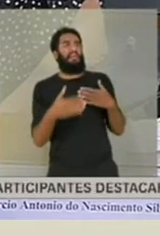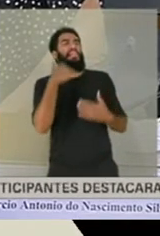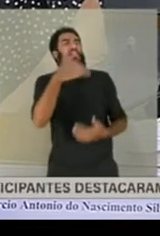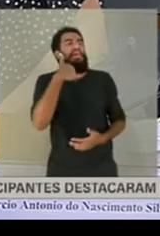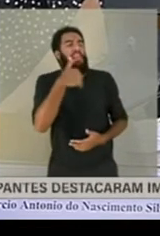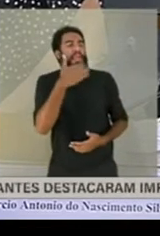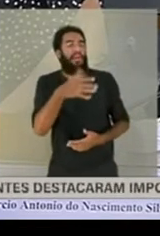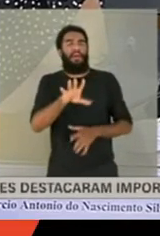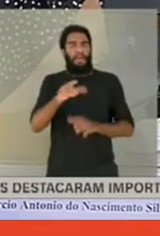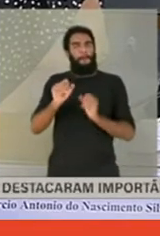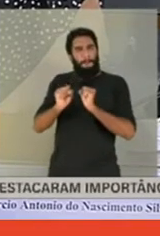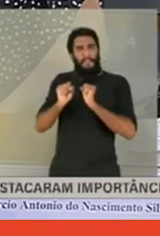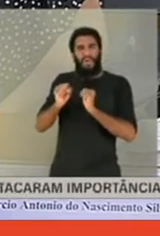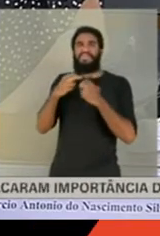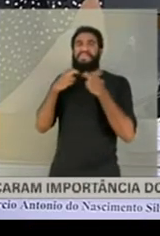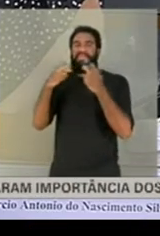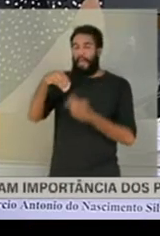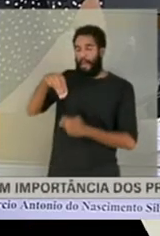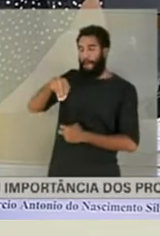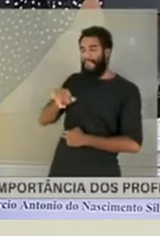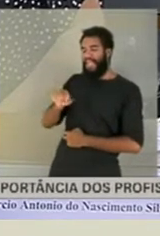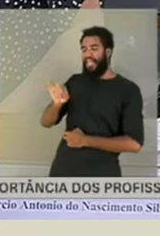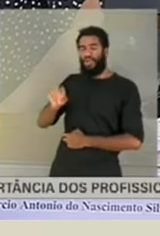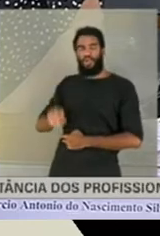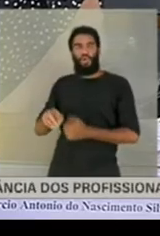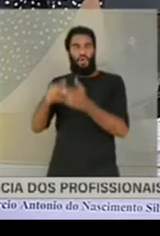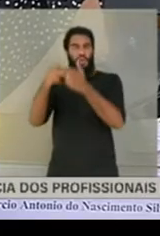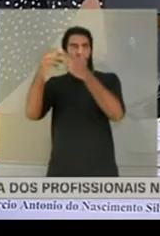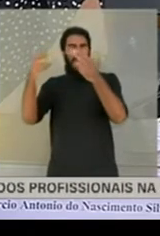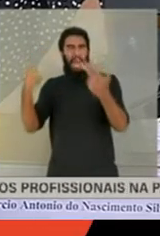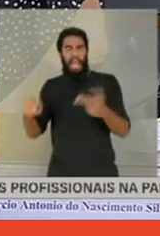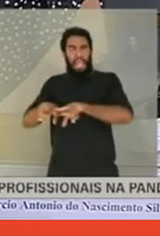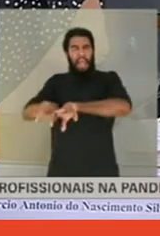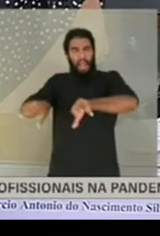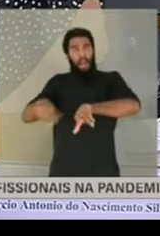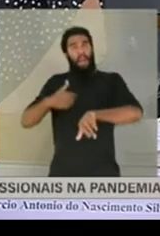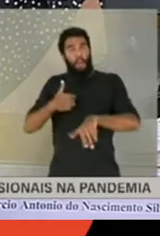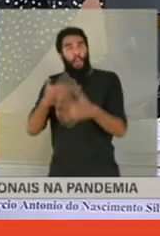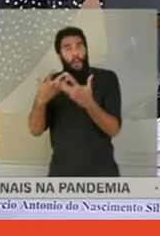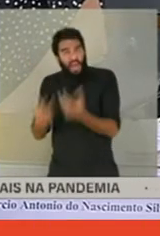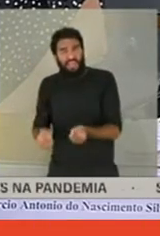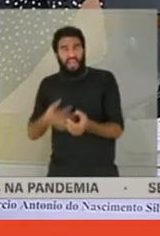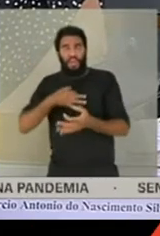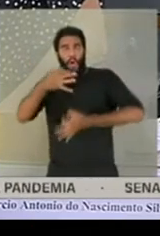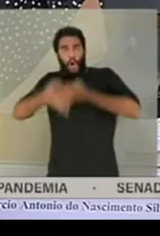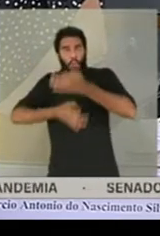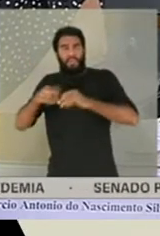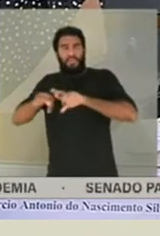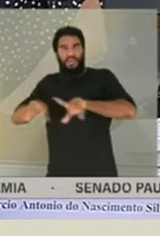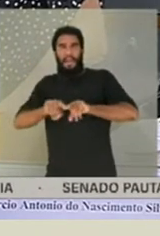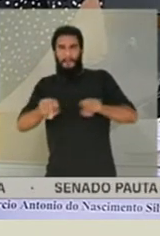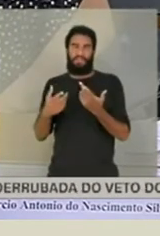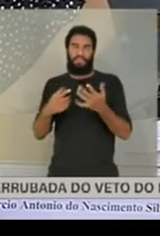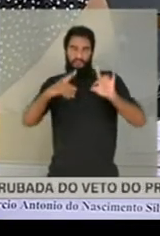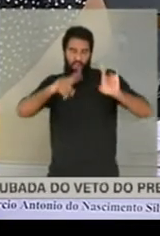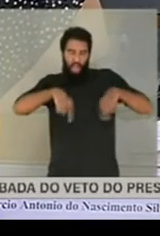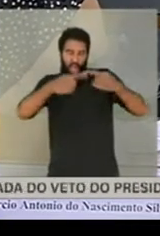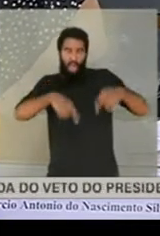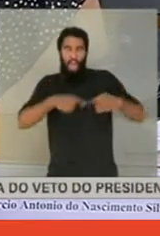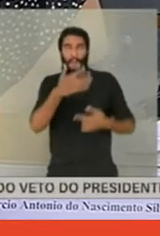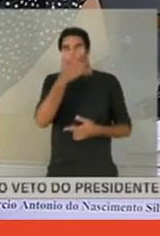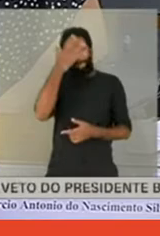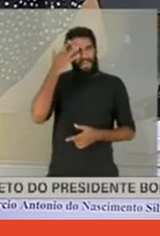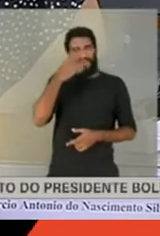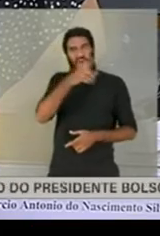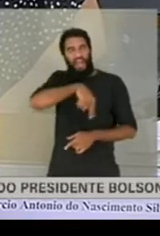aceito isso, eu aceito a diversidade, eu aceito qualquer coisa, sabe, eu não estou aqui para coisar, mas pô, gritar, e daí? Sabe,